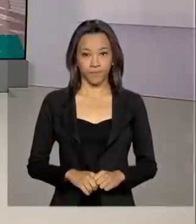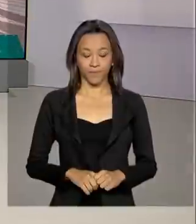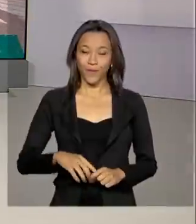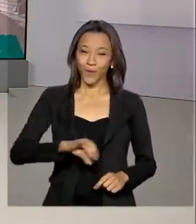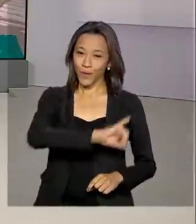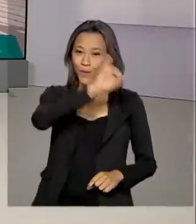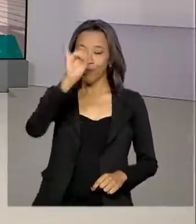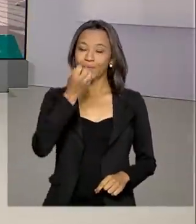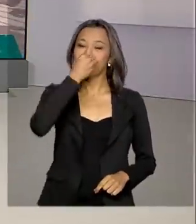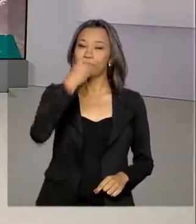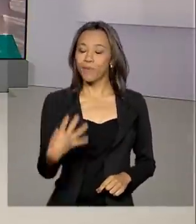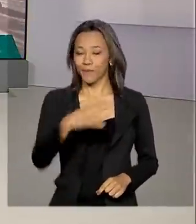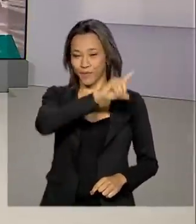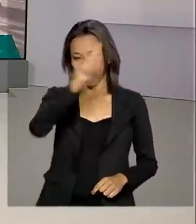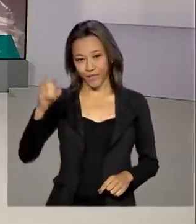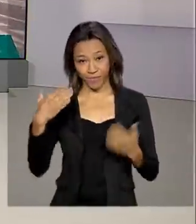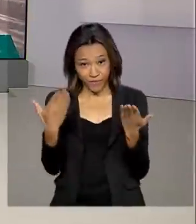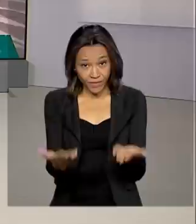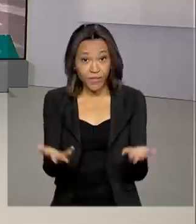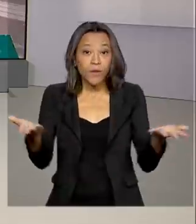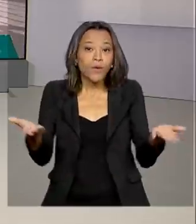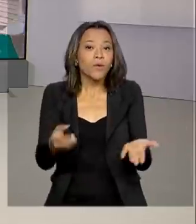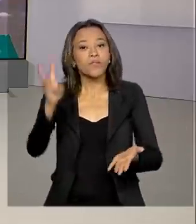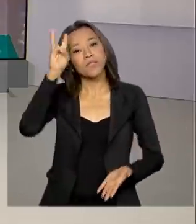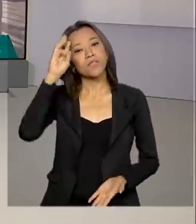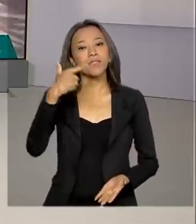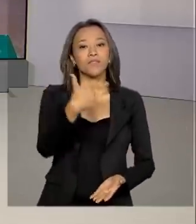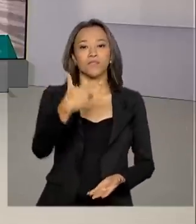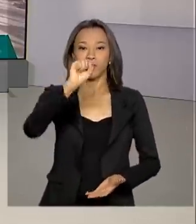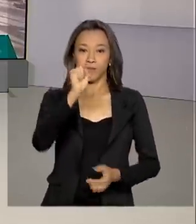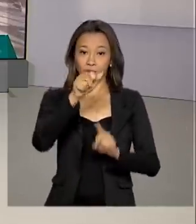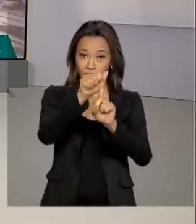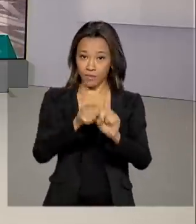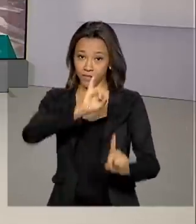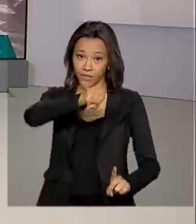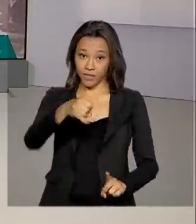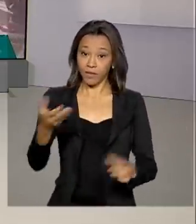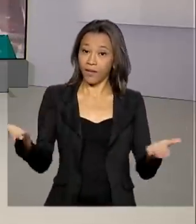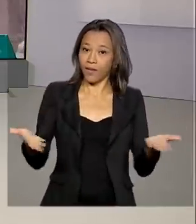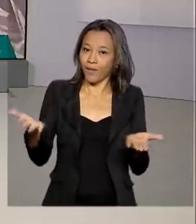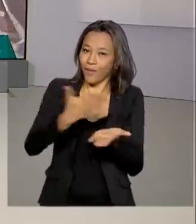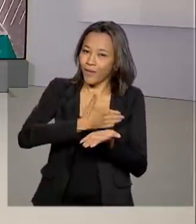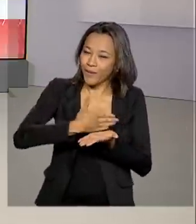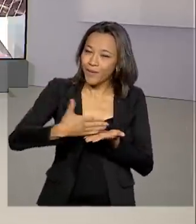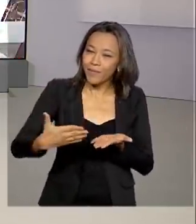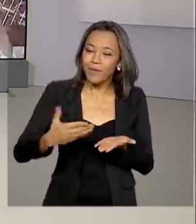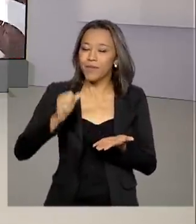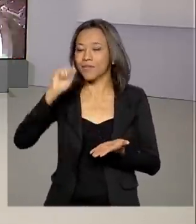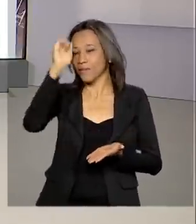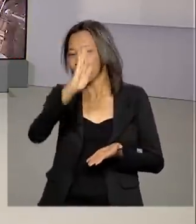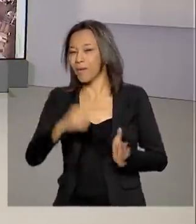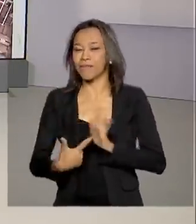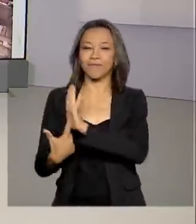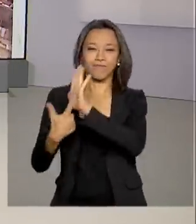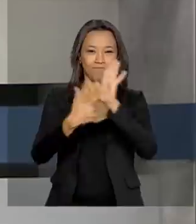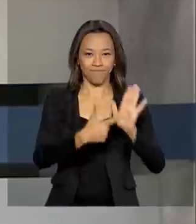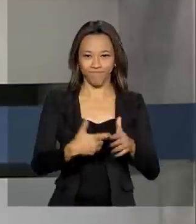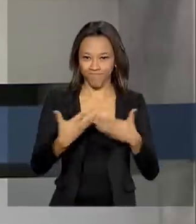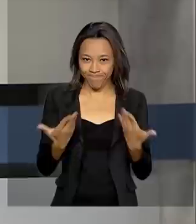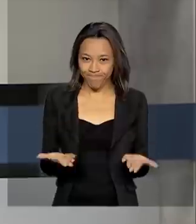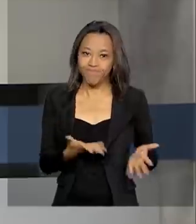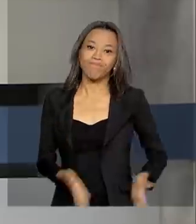Olá, bom dia pra você. Hoje é terça-feira, 28 de janeiro. Começa agora o Brasil em dia para todo o país.